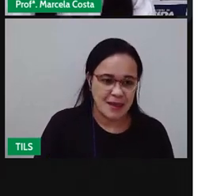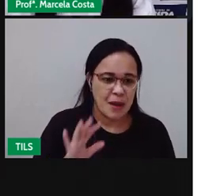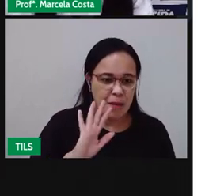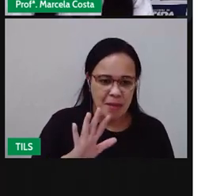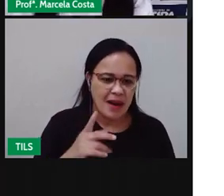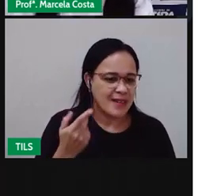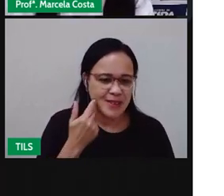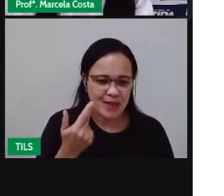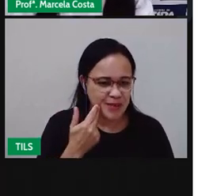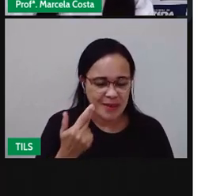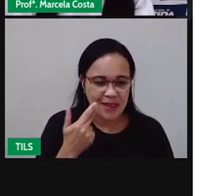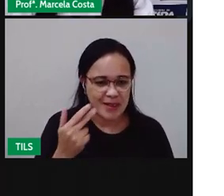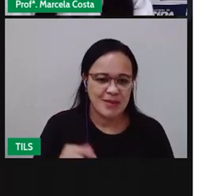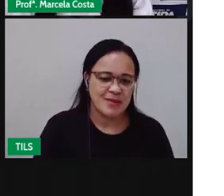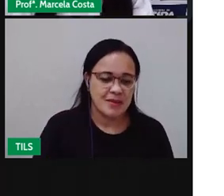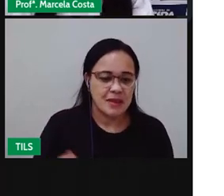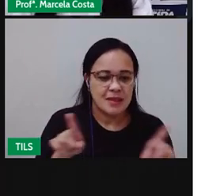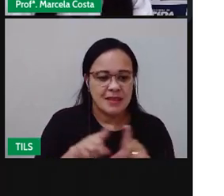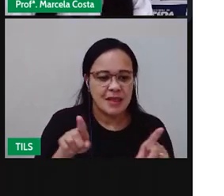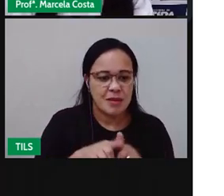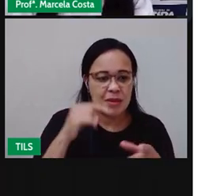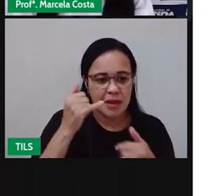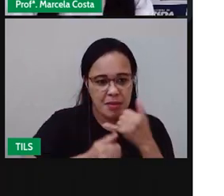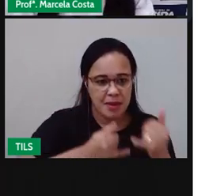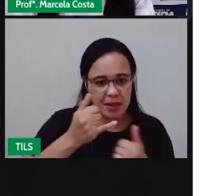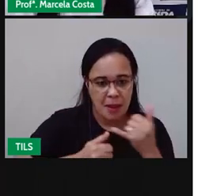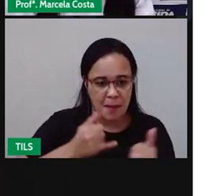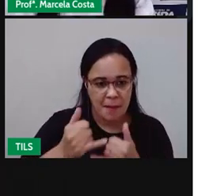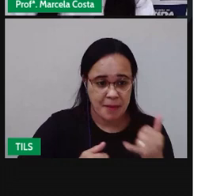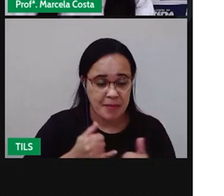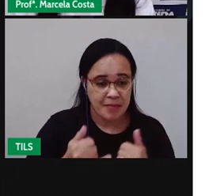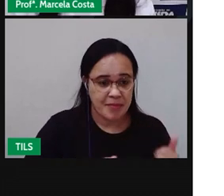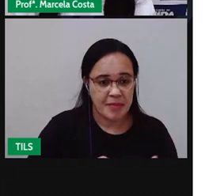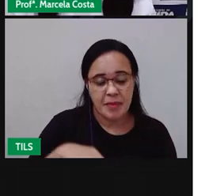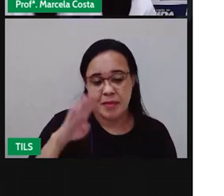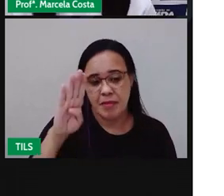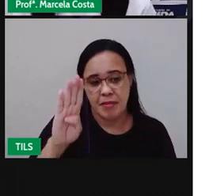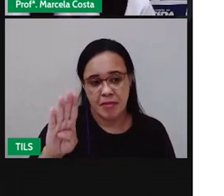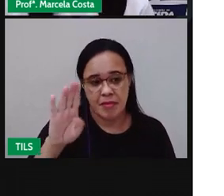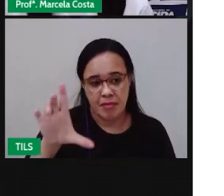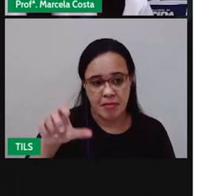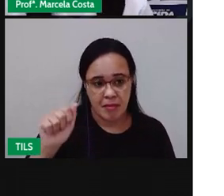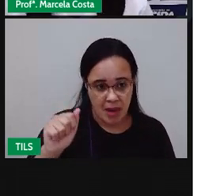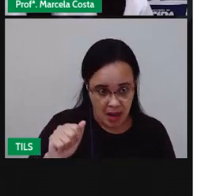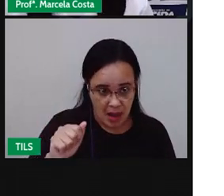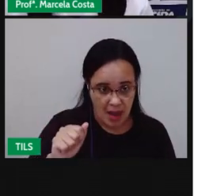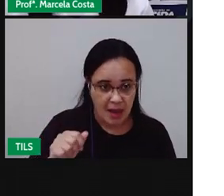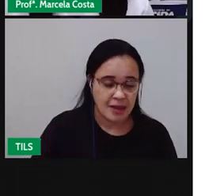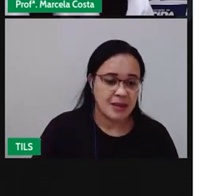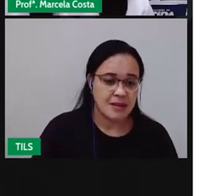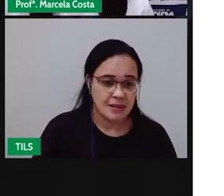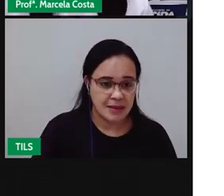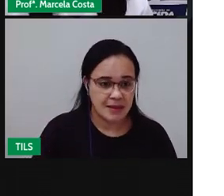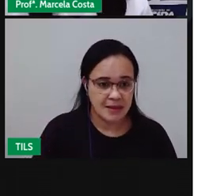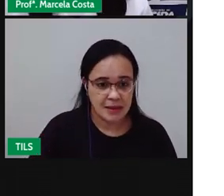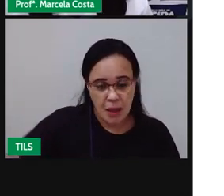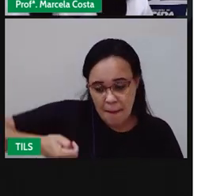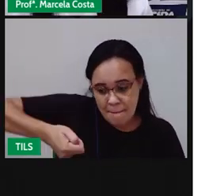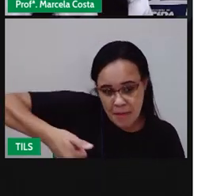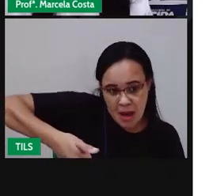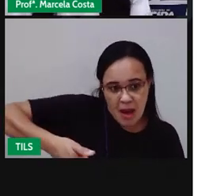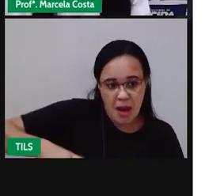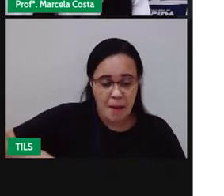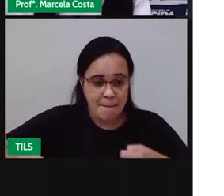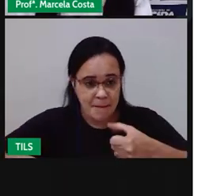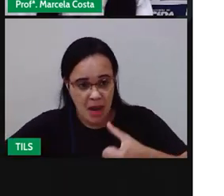Tem um jogo Blah Que em algumas regiões É conhecido como Jogo de gude Bola de gude